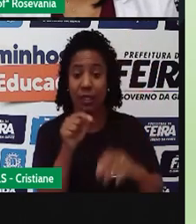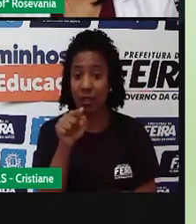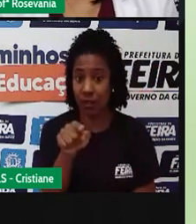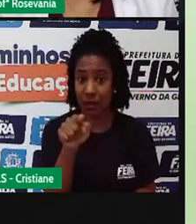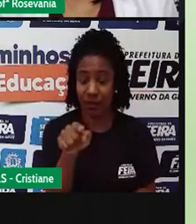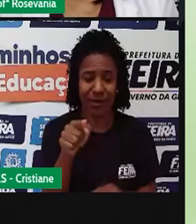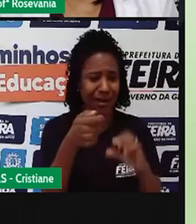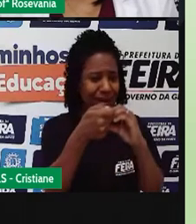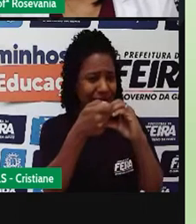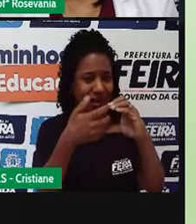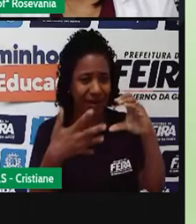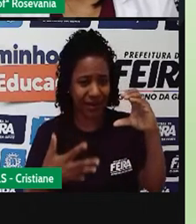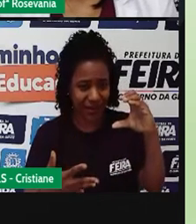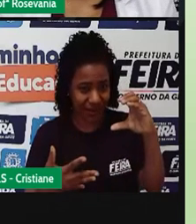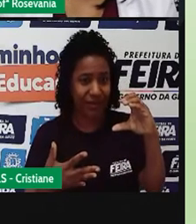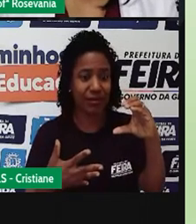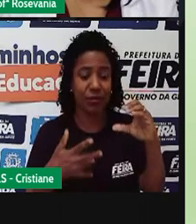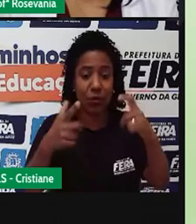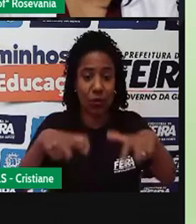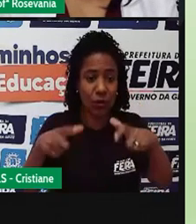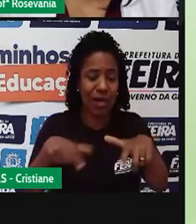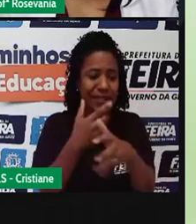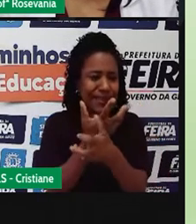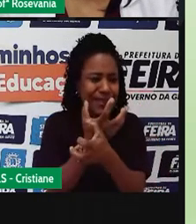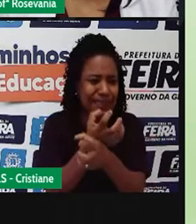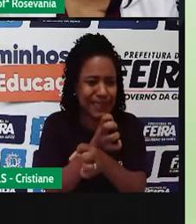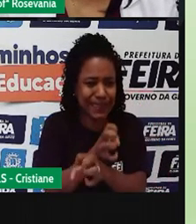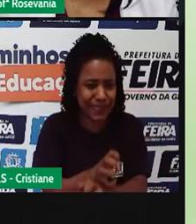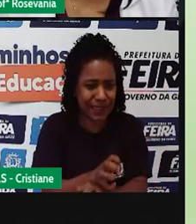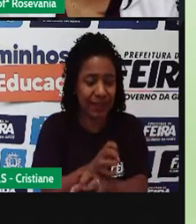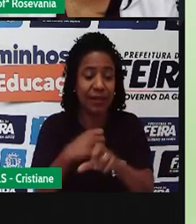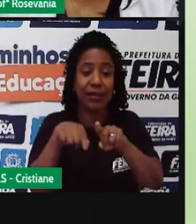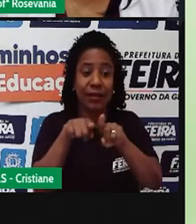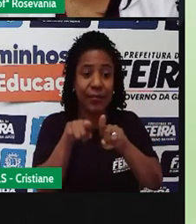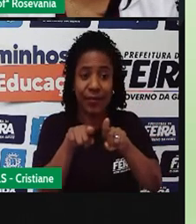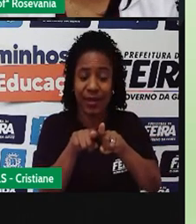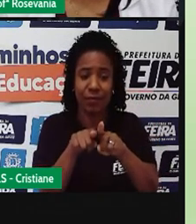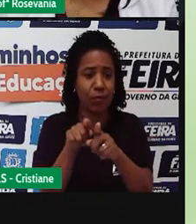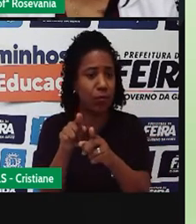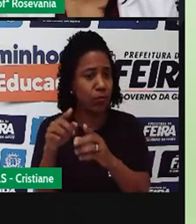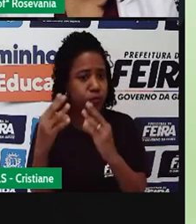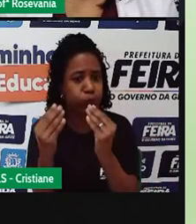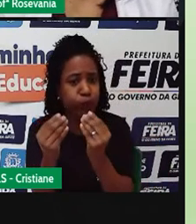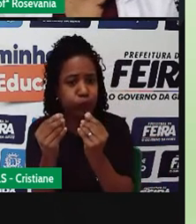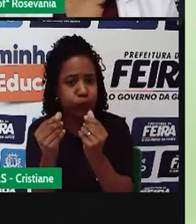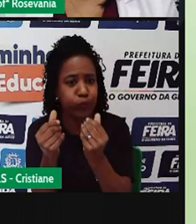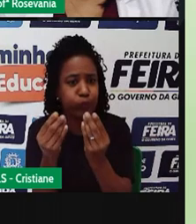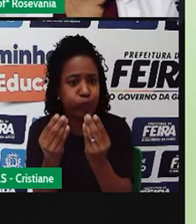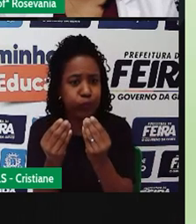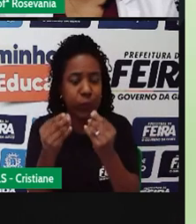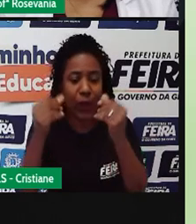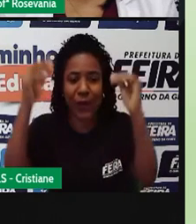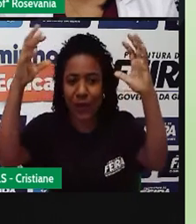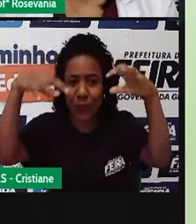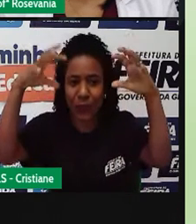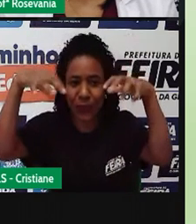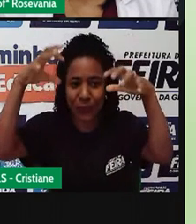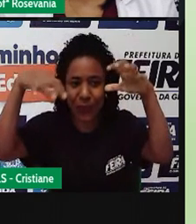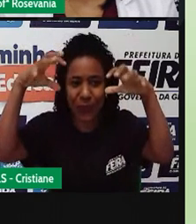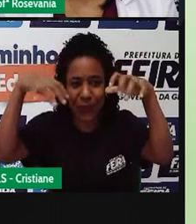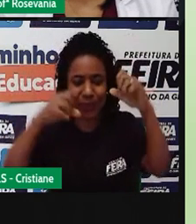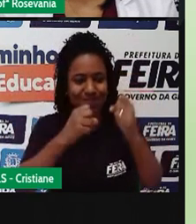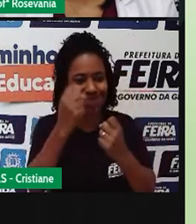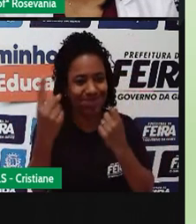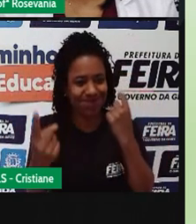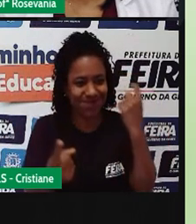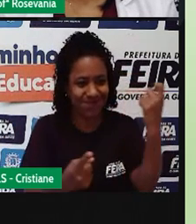característica de uma área seca, que é a área do semiárido, e pega a característica também de uma área úmida, né, então a gente tem aqui essa